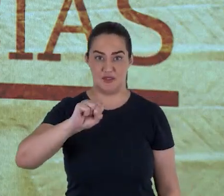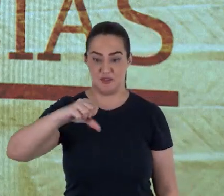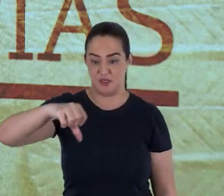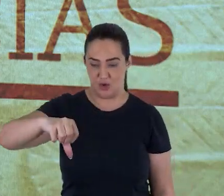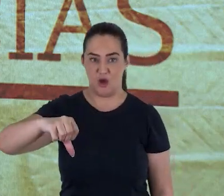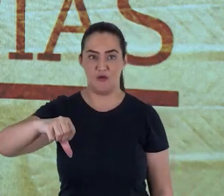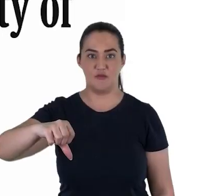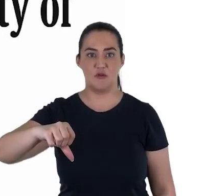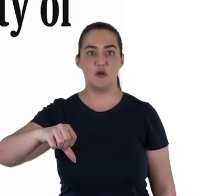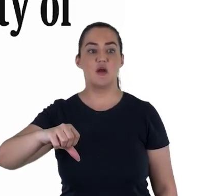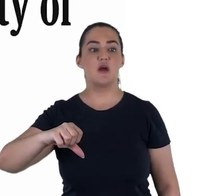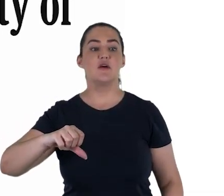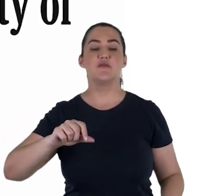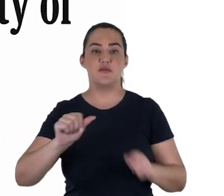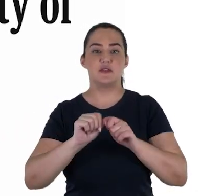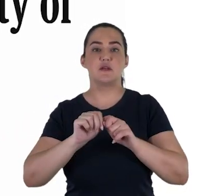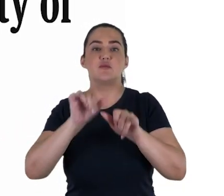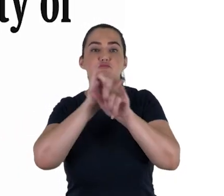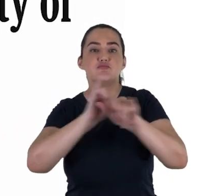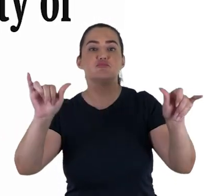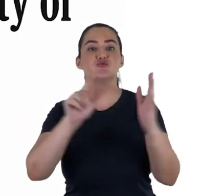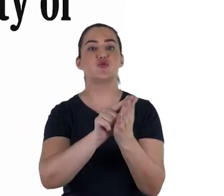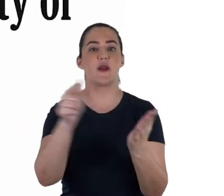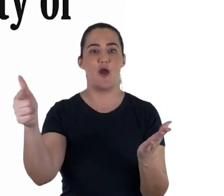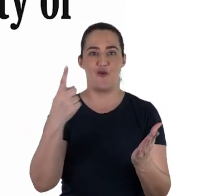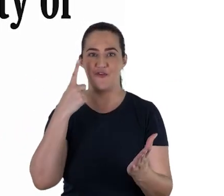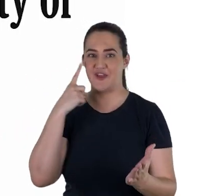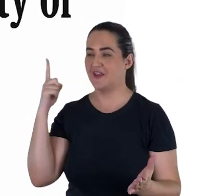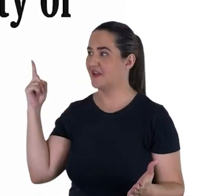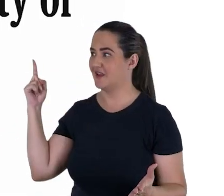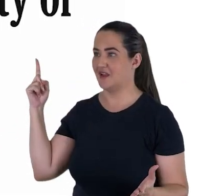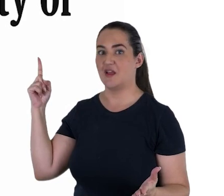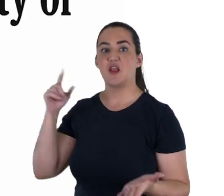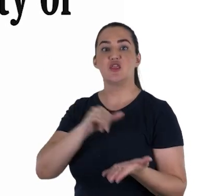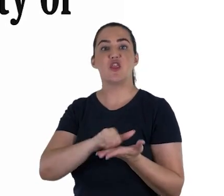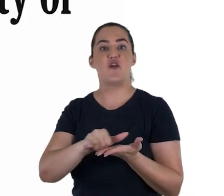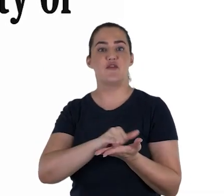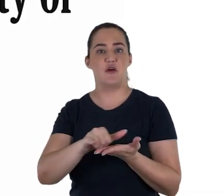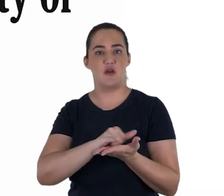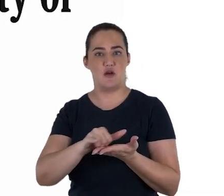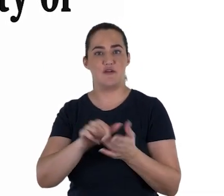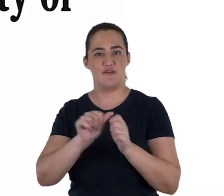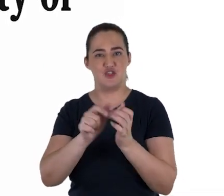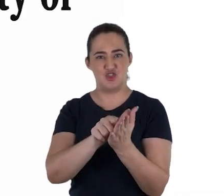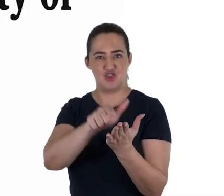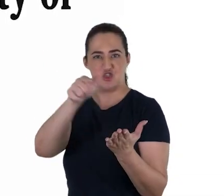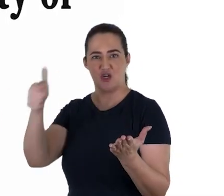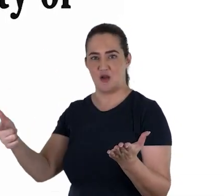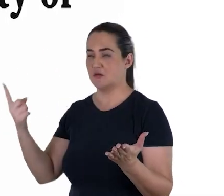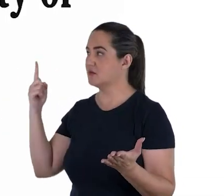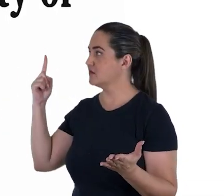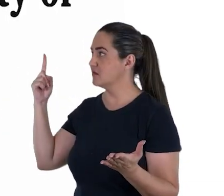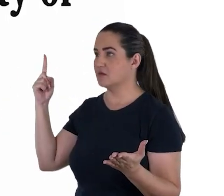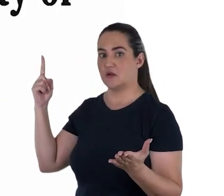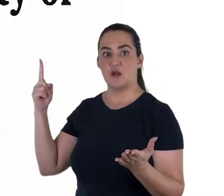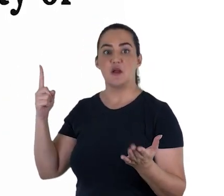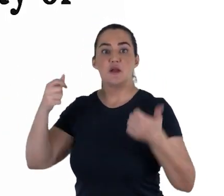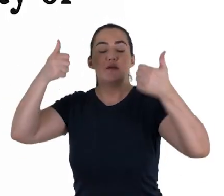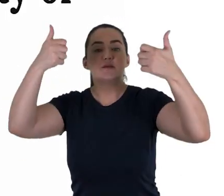pela imprensa pública. O The New York Times, por exemplo, em um editorial do dia 9 de julho de 1989,